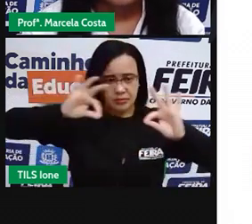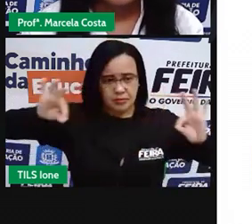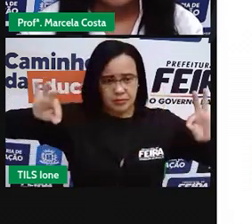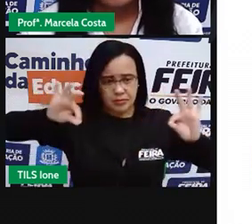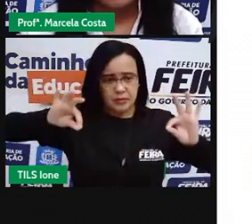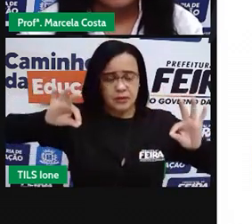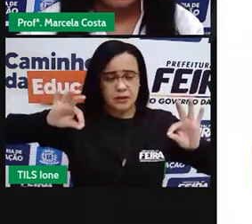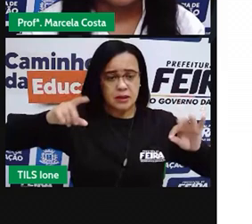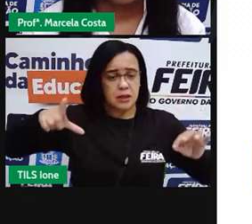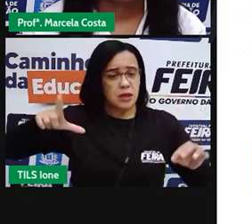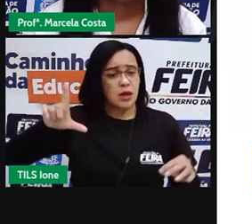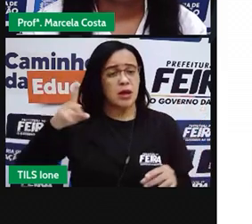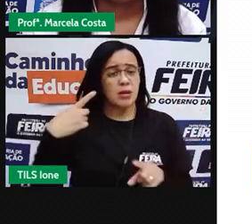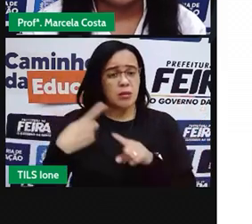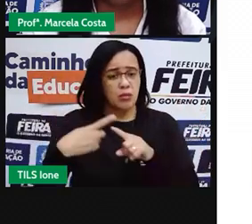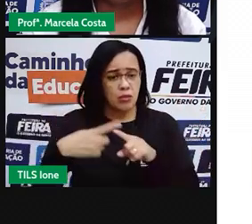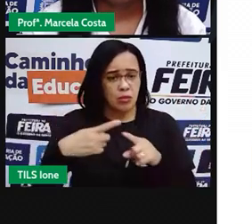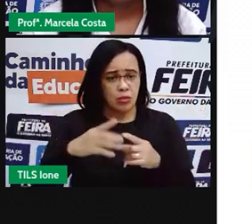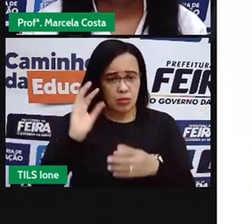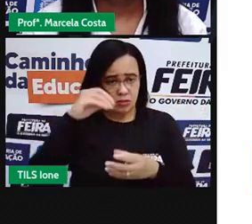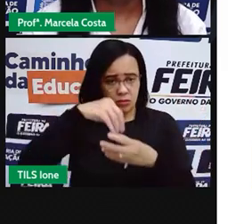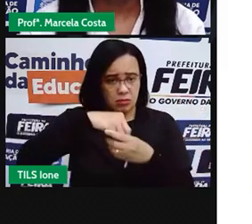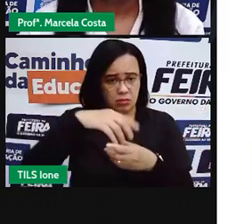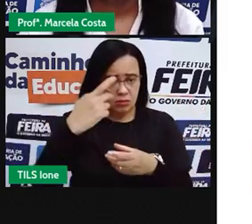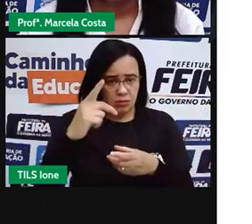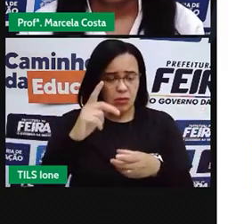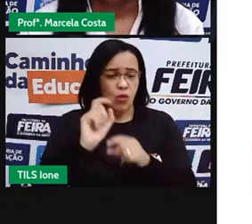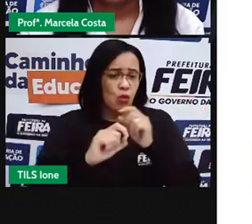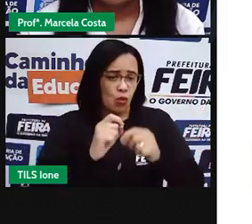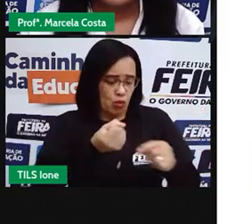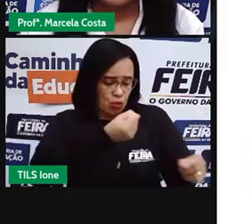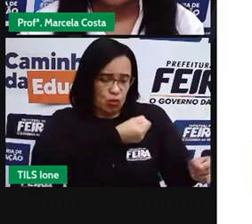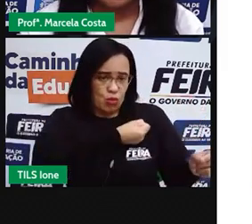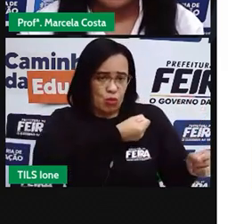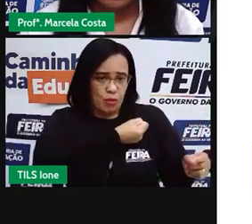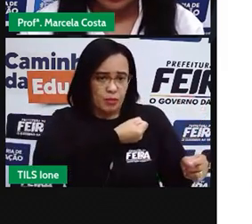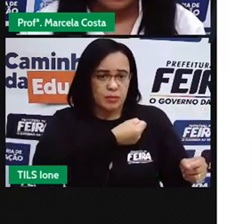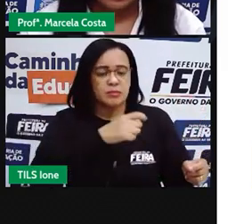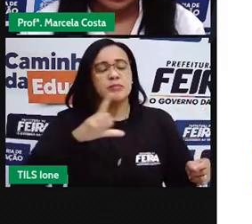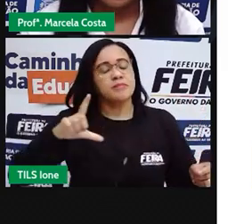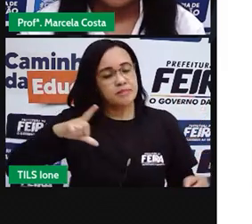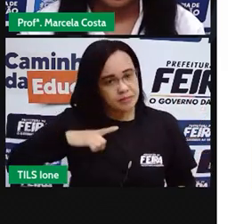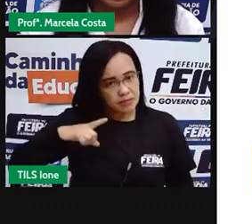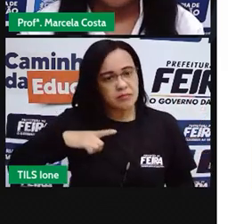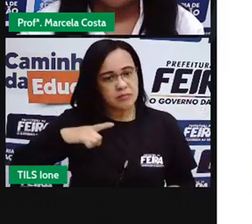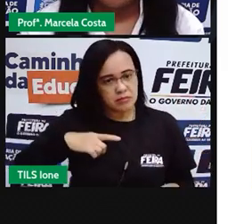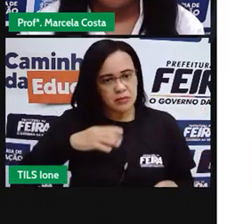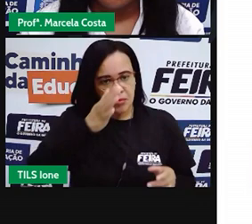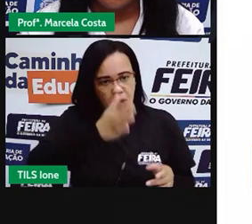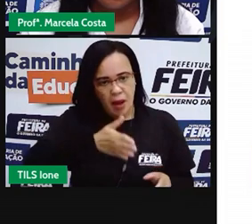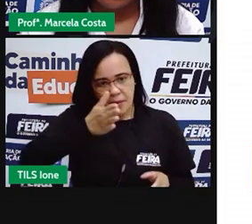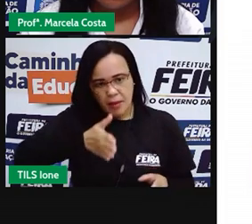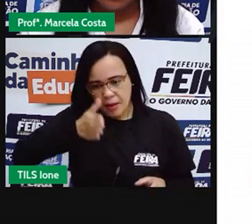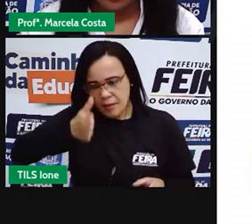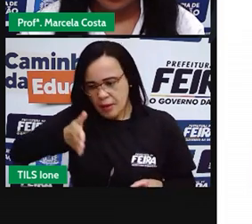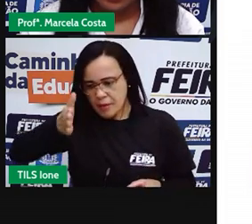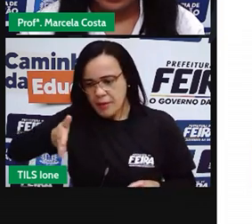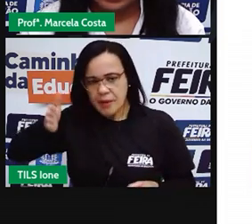sequenciada, tá? Ela vai apresentar a numeração sequenciada de...